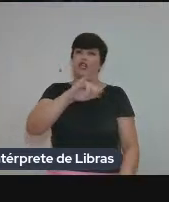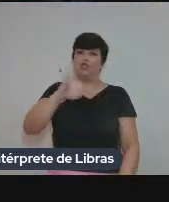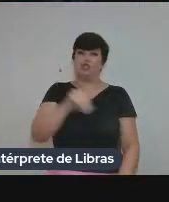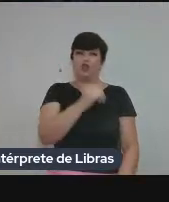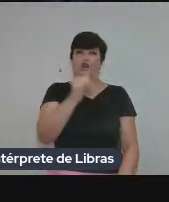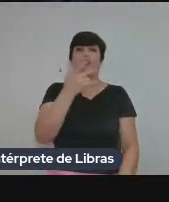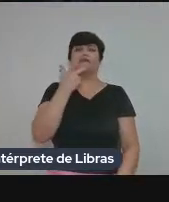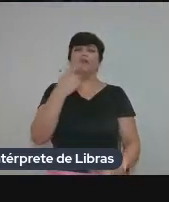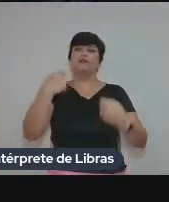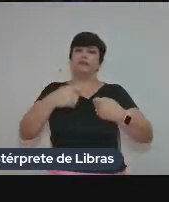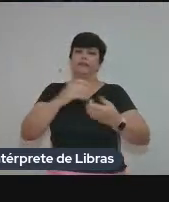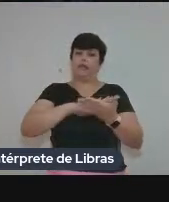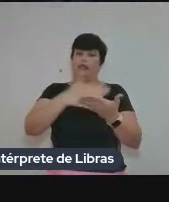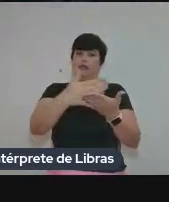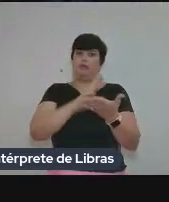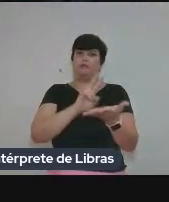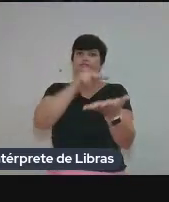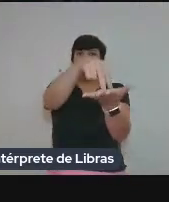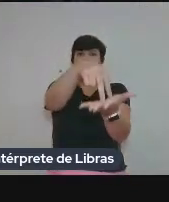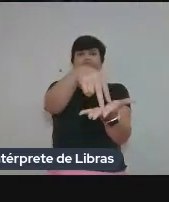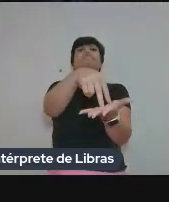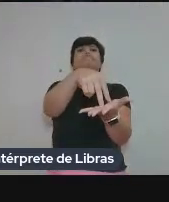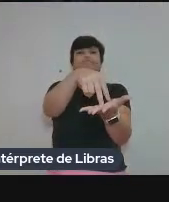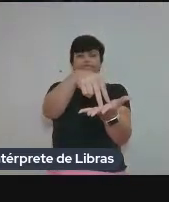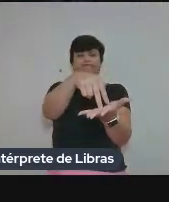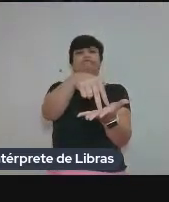presença de intérpretes em...